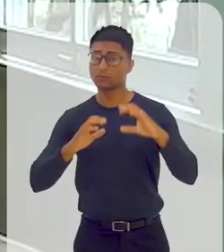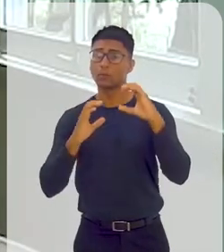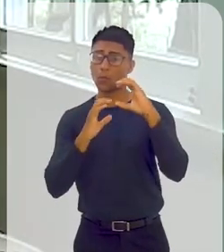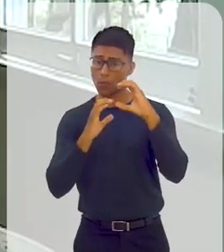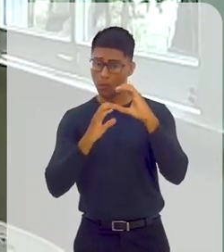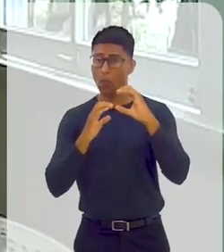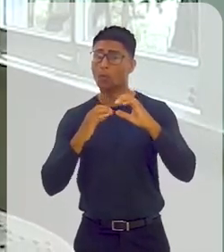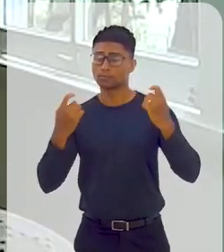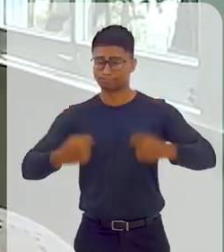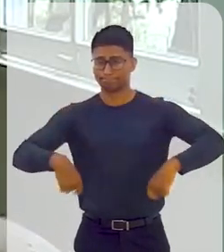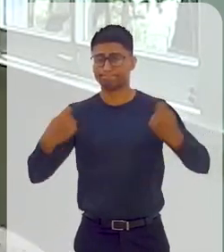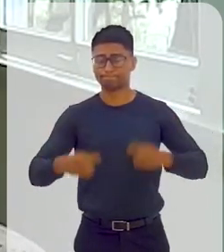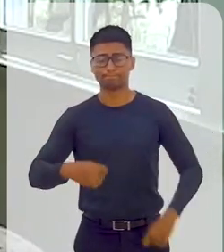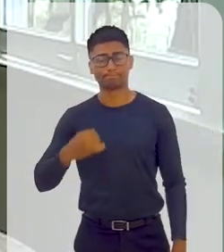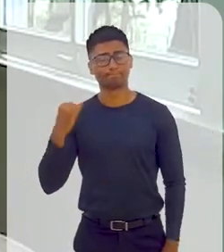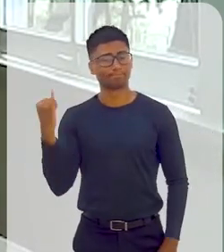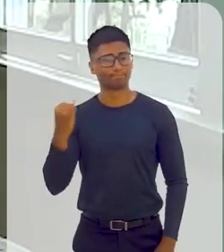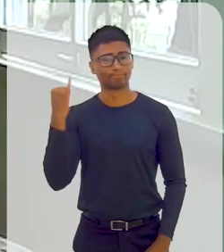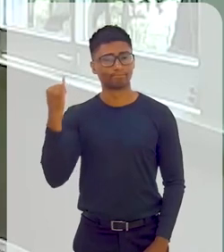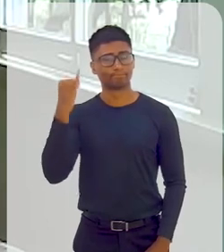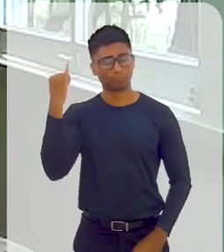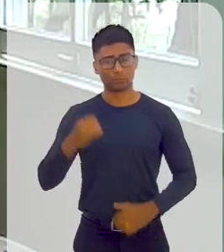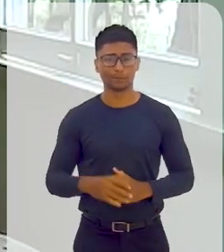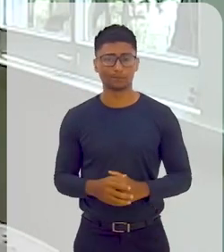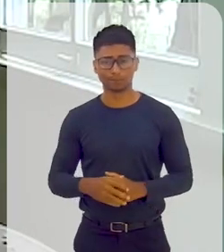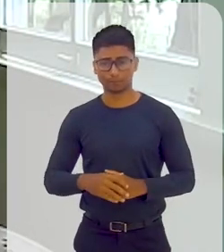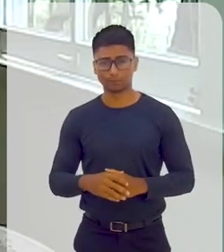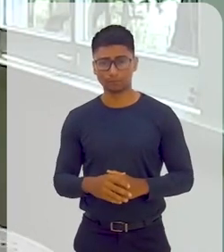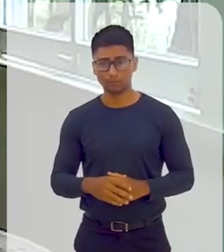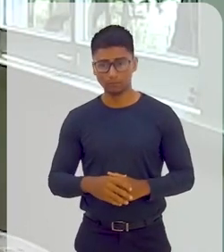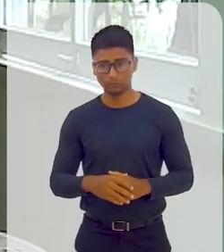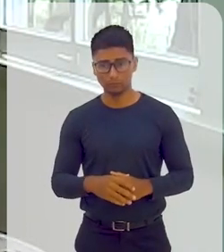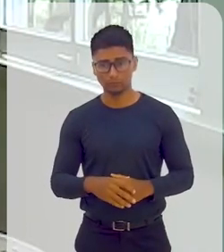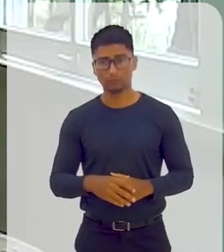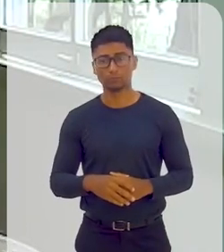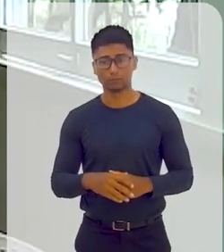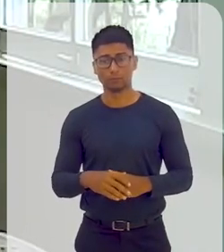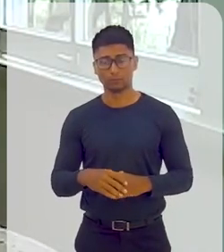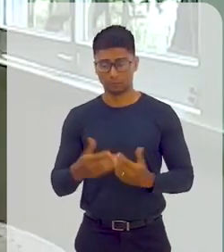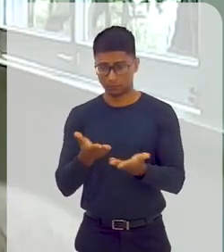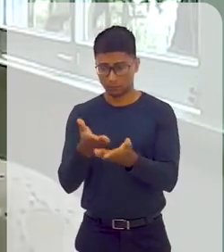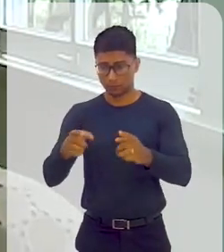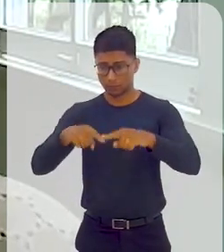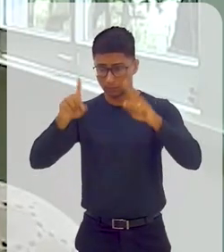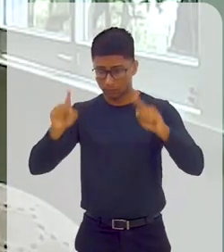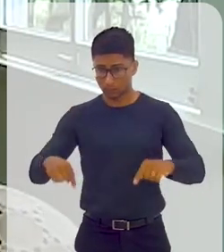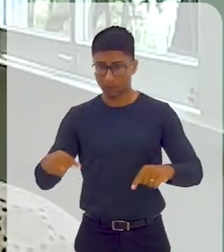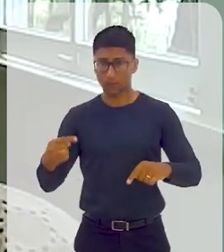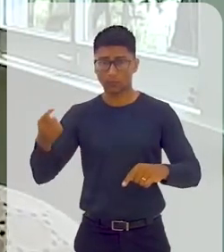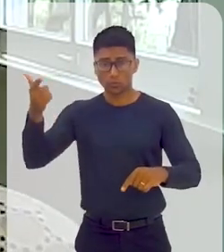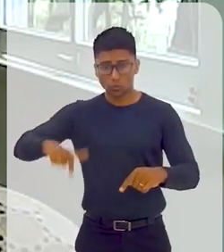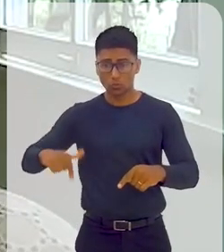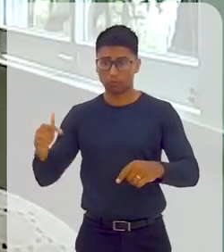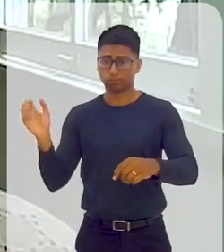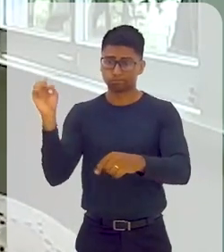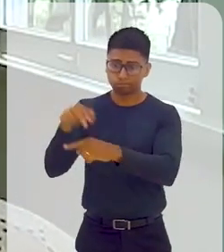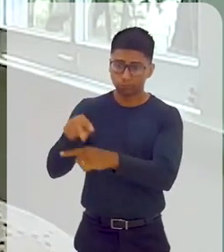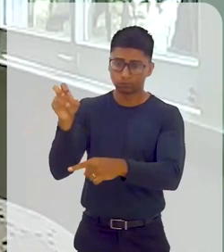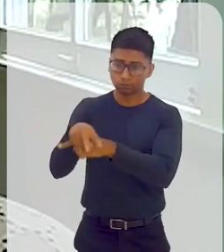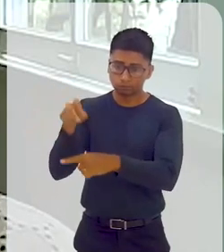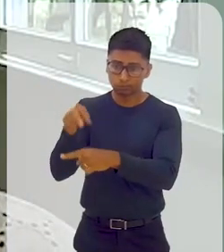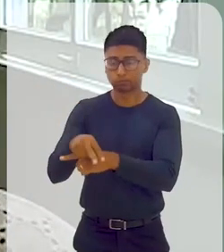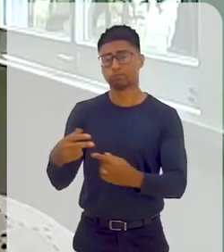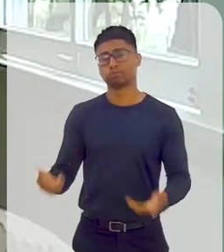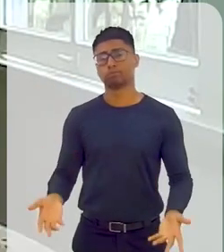fundamental reconstituir esses quadros que precisam ser valorizados. É importantíssimo, nós, por exemplo,